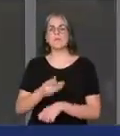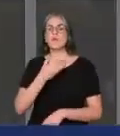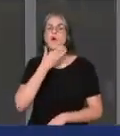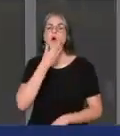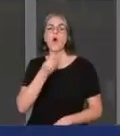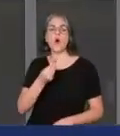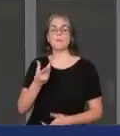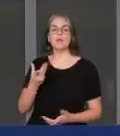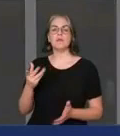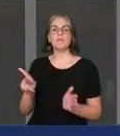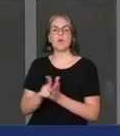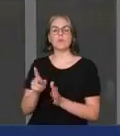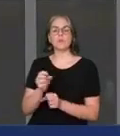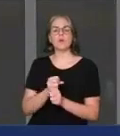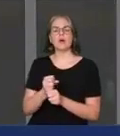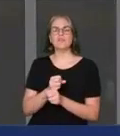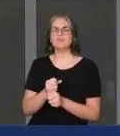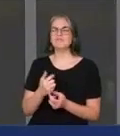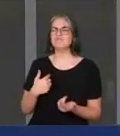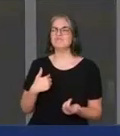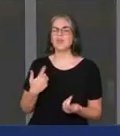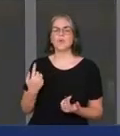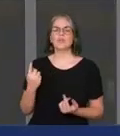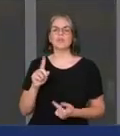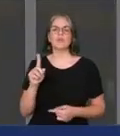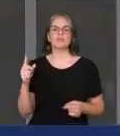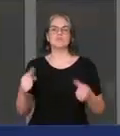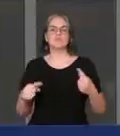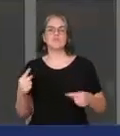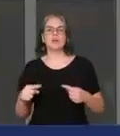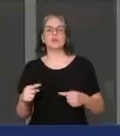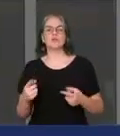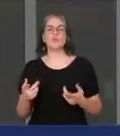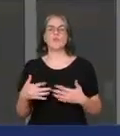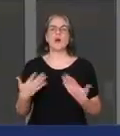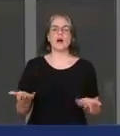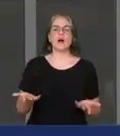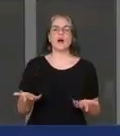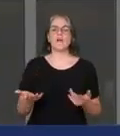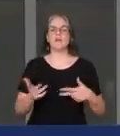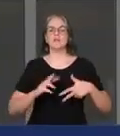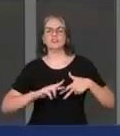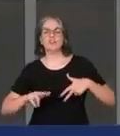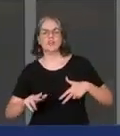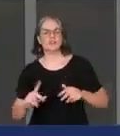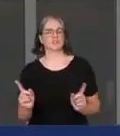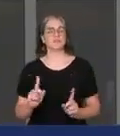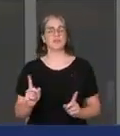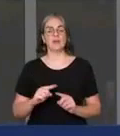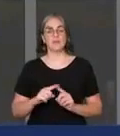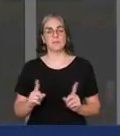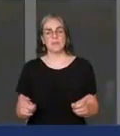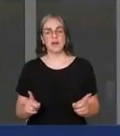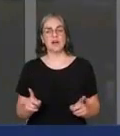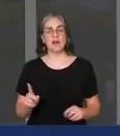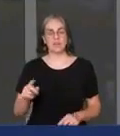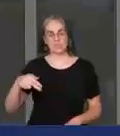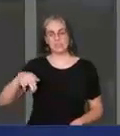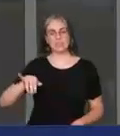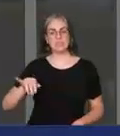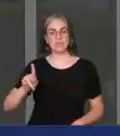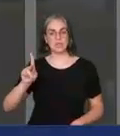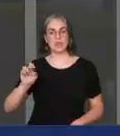sexo ou gênero, mas o que o deputado Nicolas trouxe foi que as mulheres estão perdendo os seus